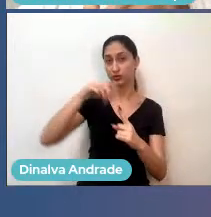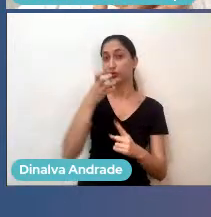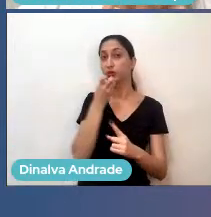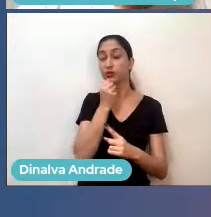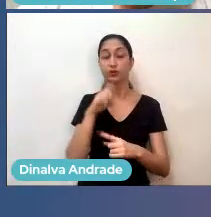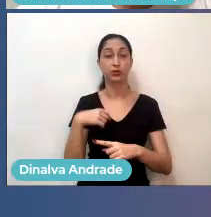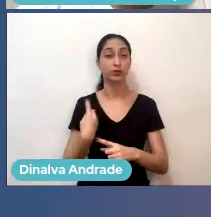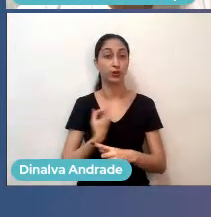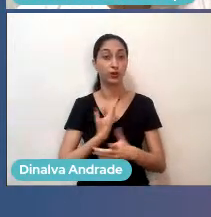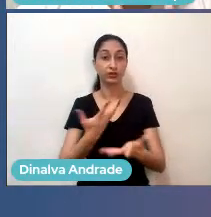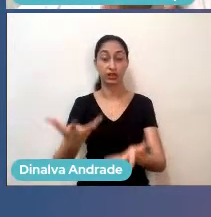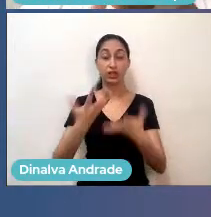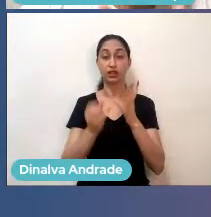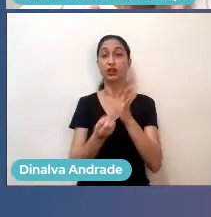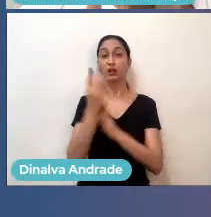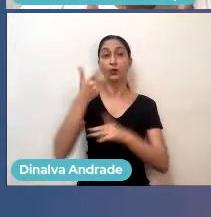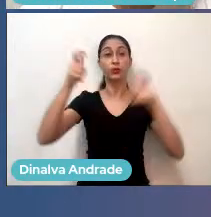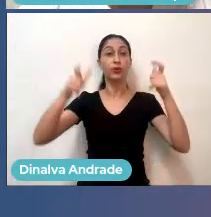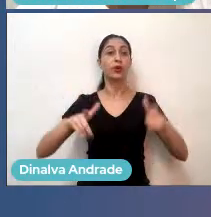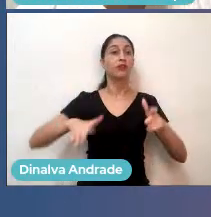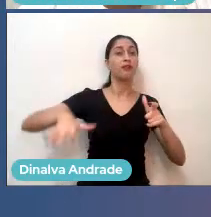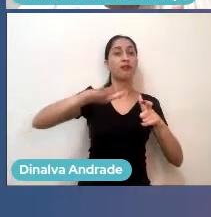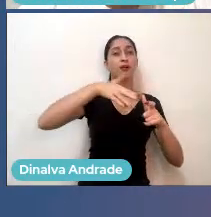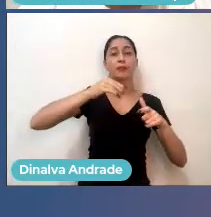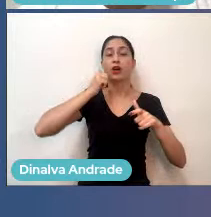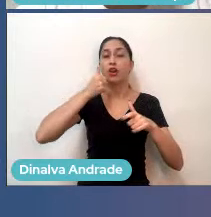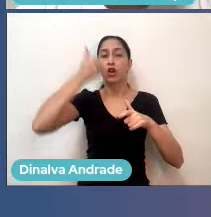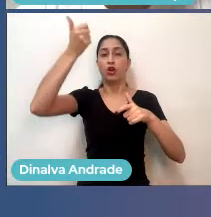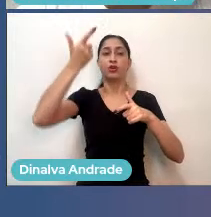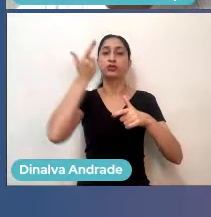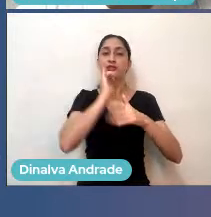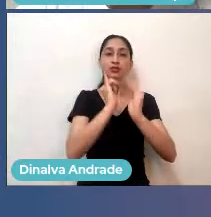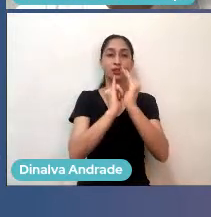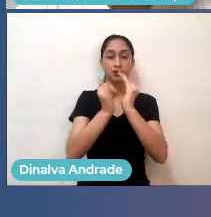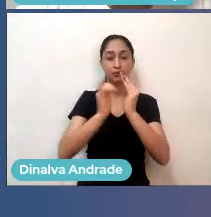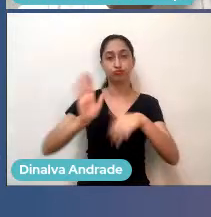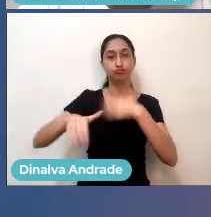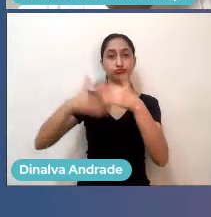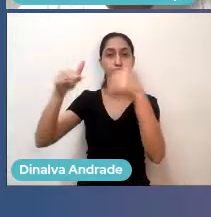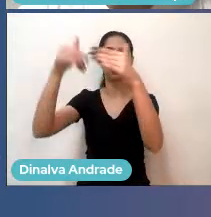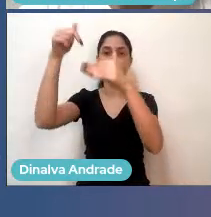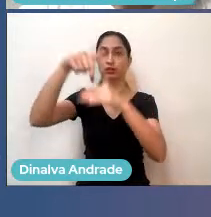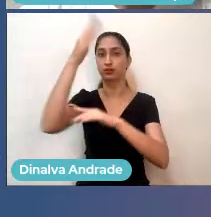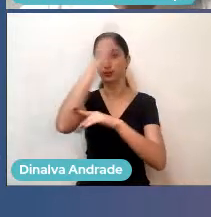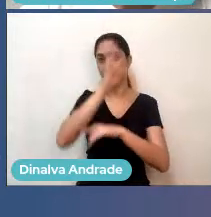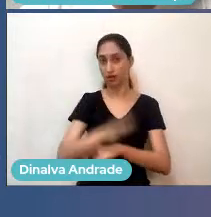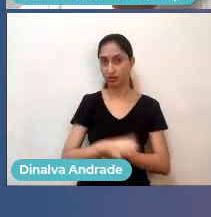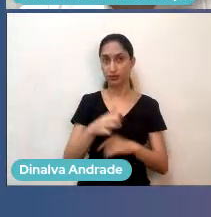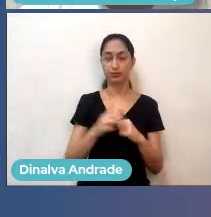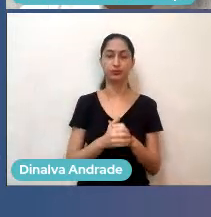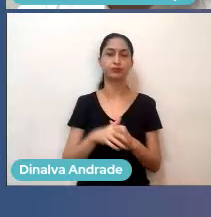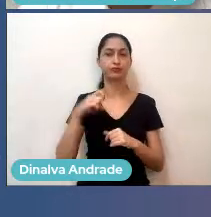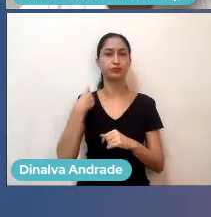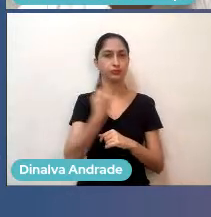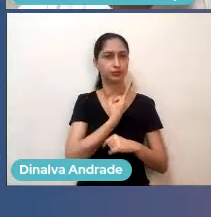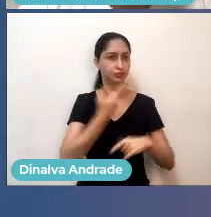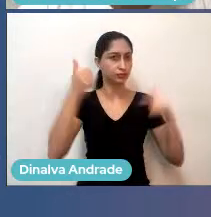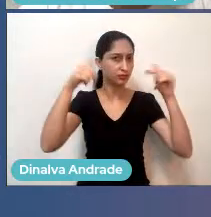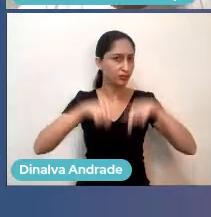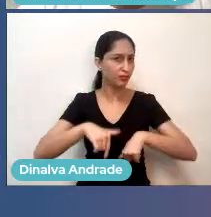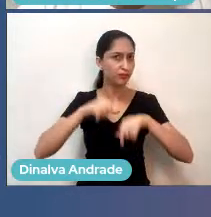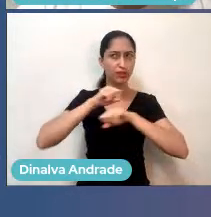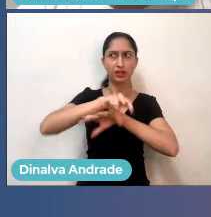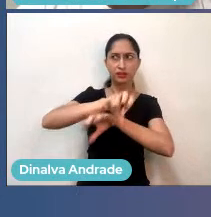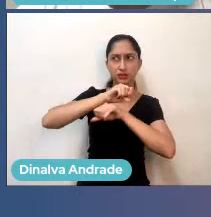um ambiente melhor para que startups tenham sucesso nesse país, para que mais startups nasçam no Brasil. A gente está aqui para capacitar,